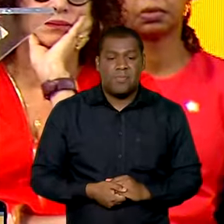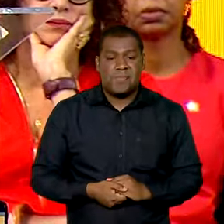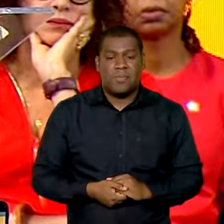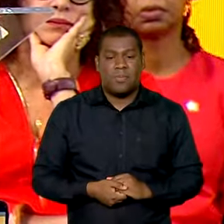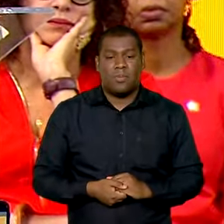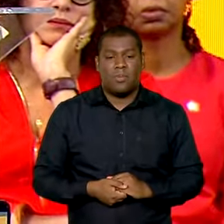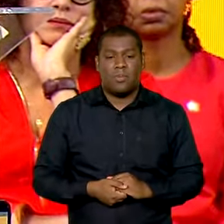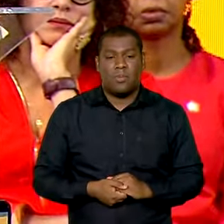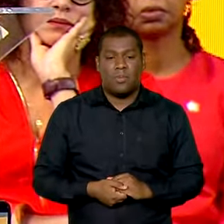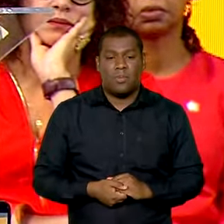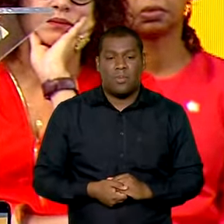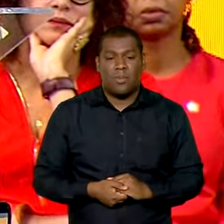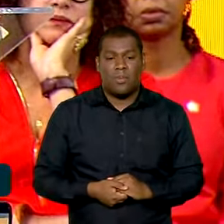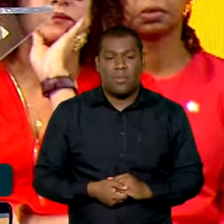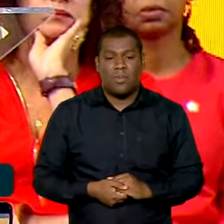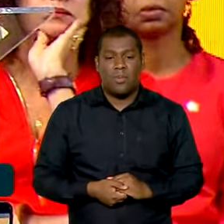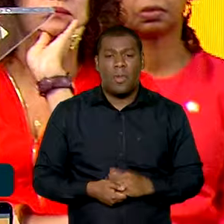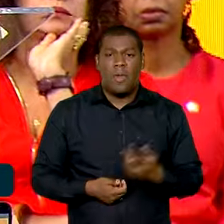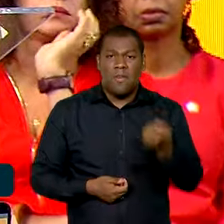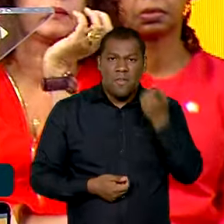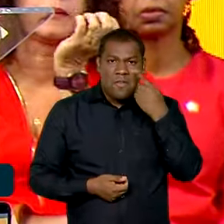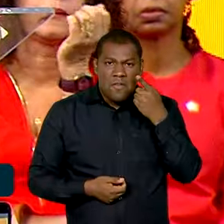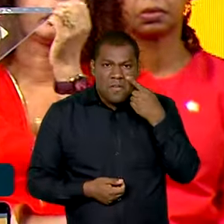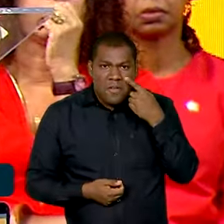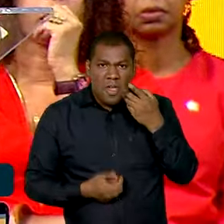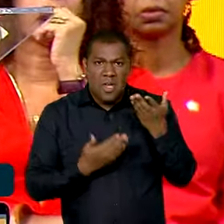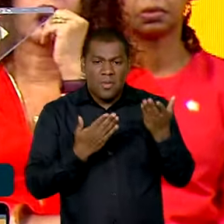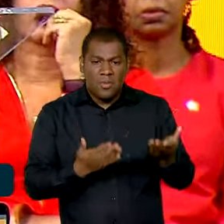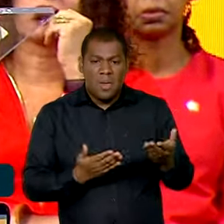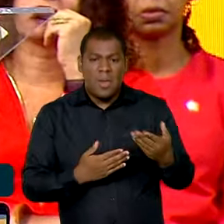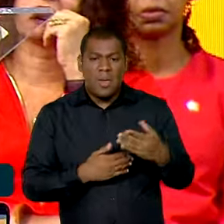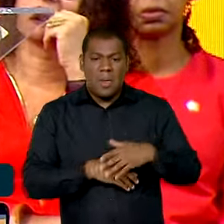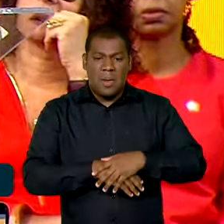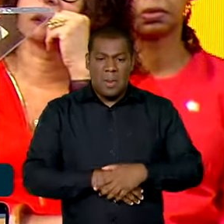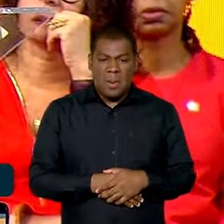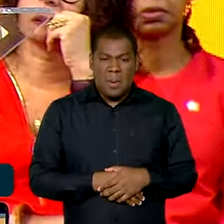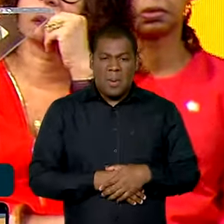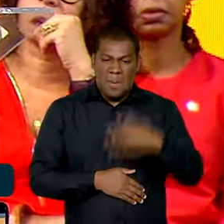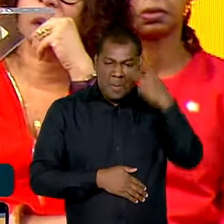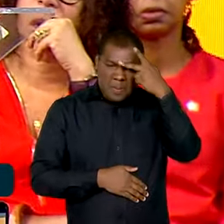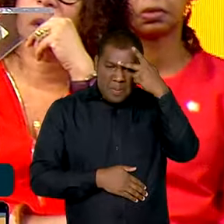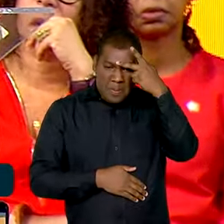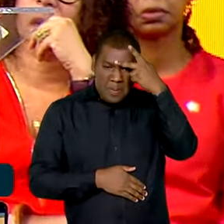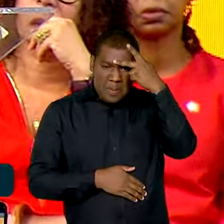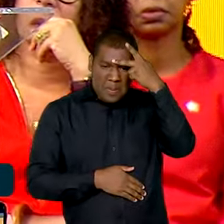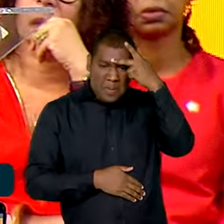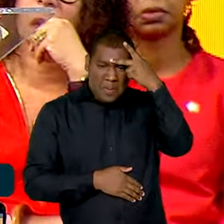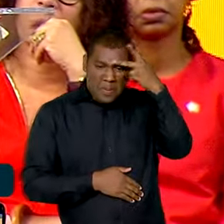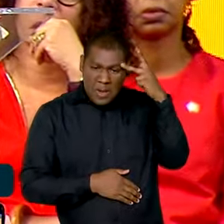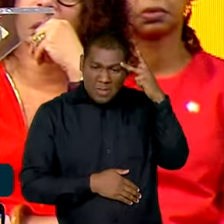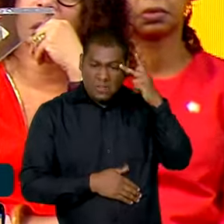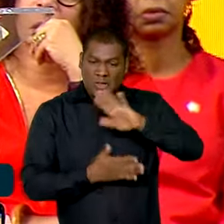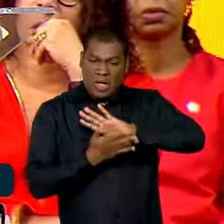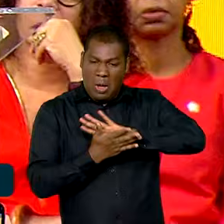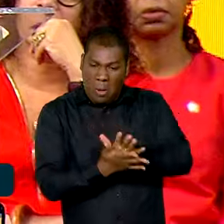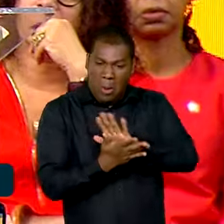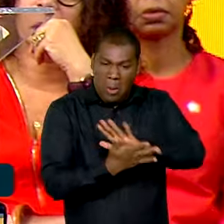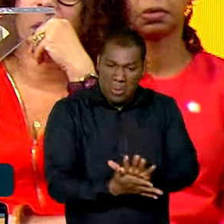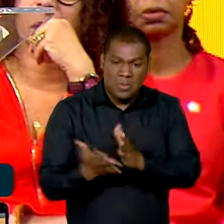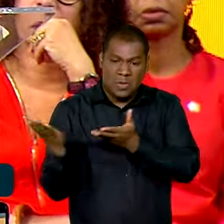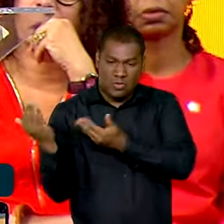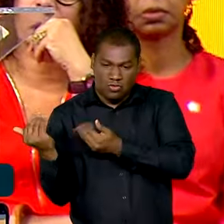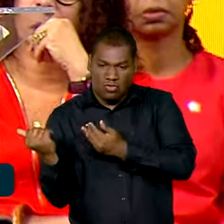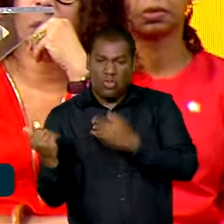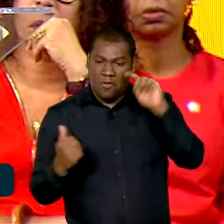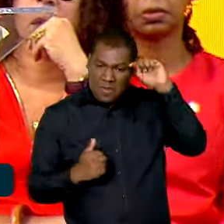não podemos assistir apáticos ao extermínio da juventude negra do nosso país.